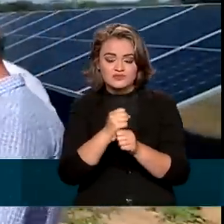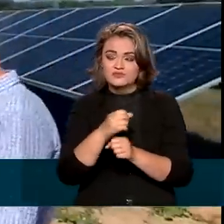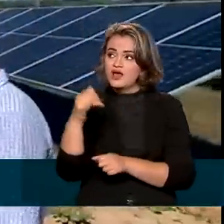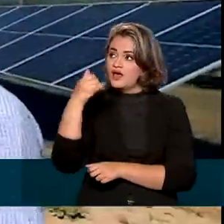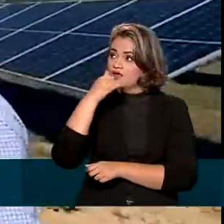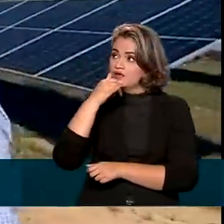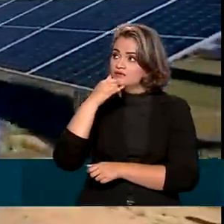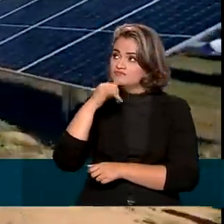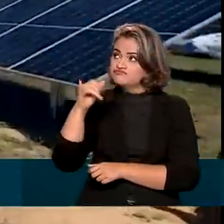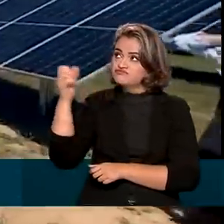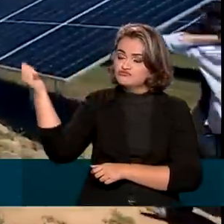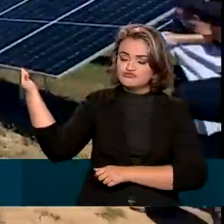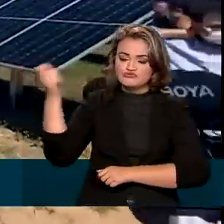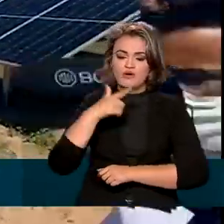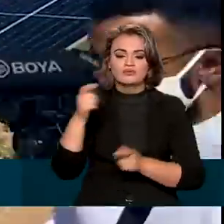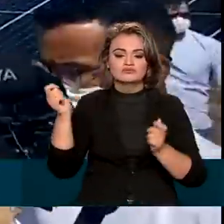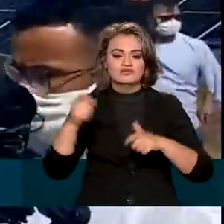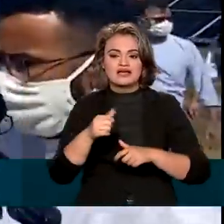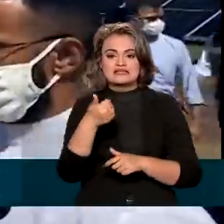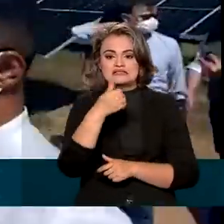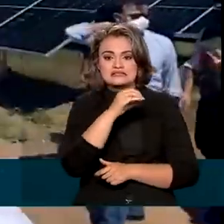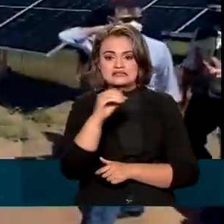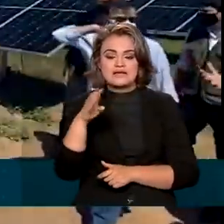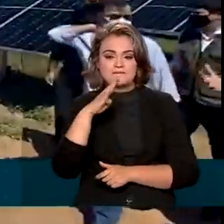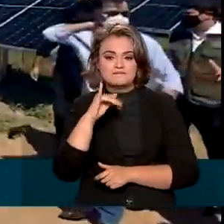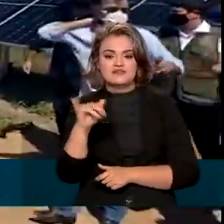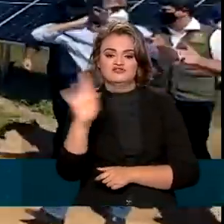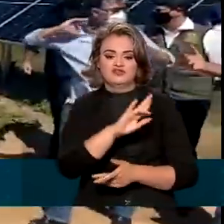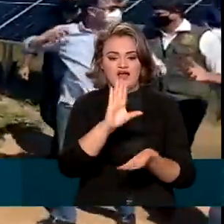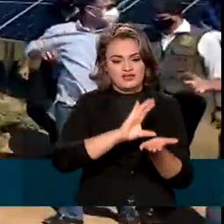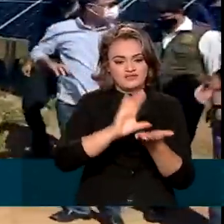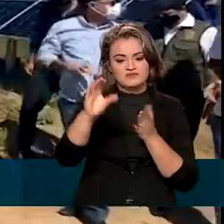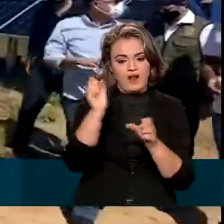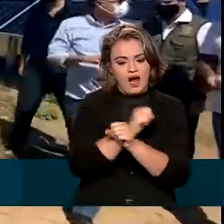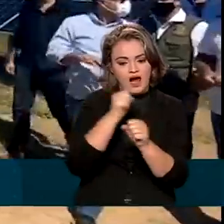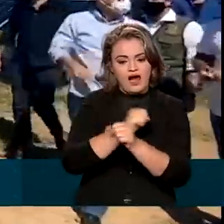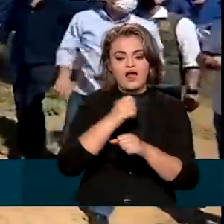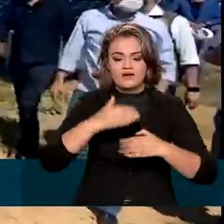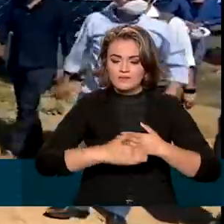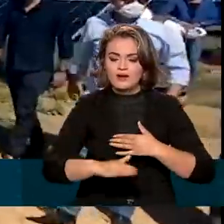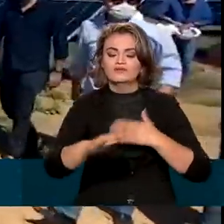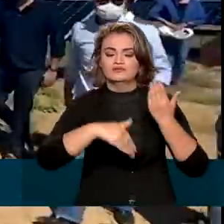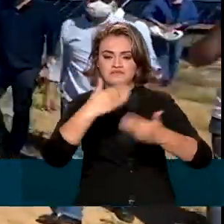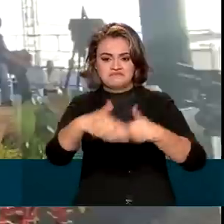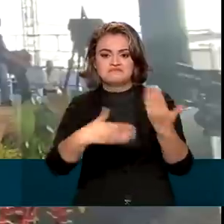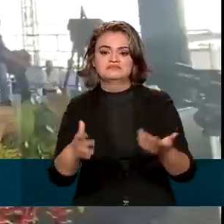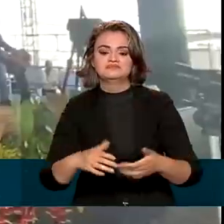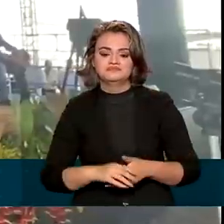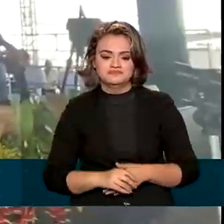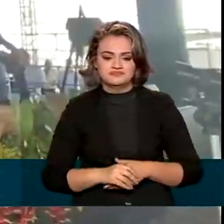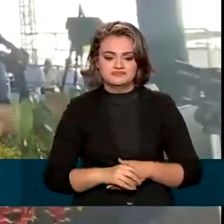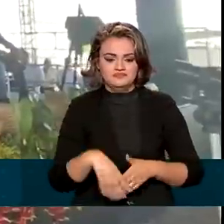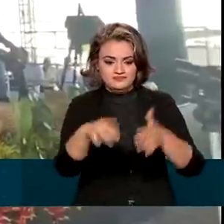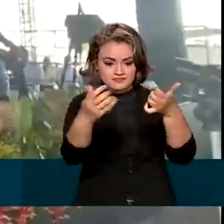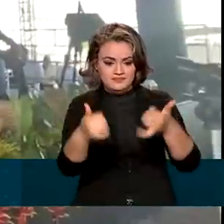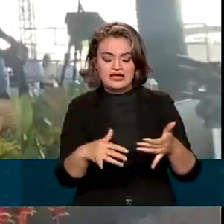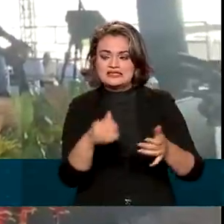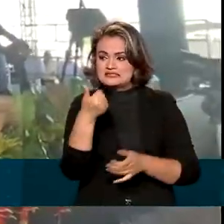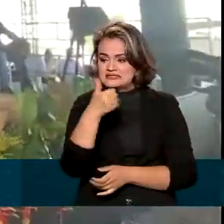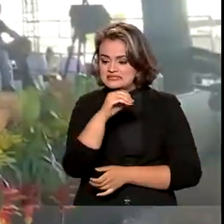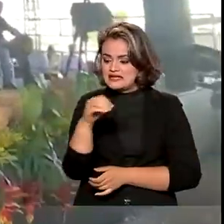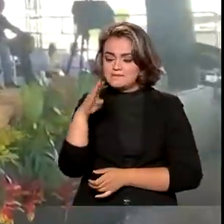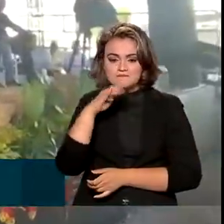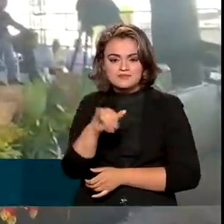receba mais de 100 bilhões de reais em investimentos para continuar avançando. Esses 100 bilhões de reais